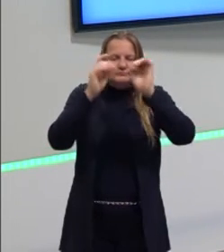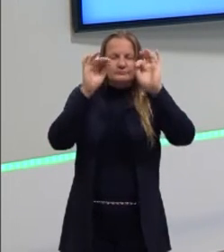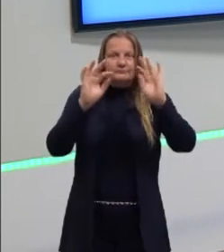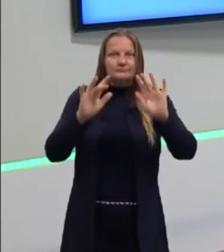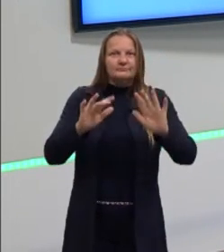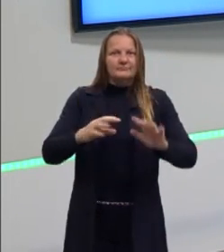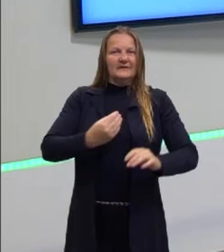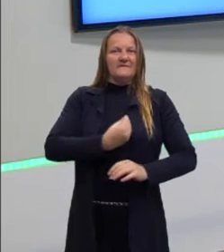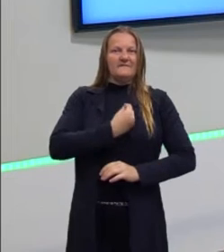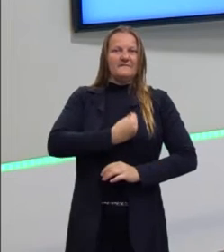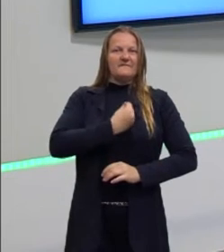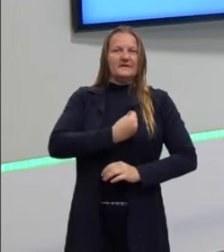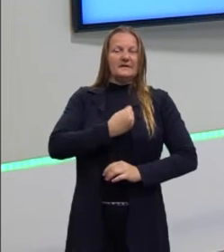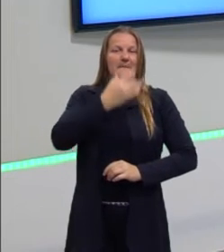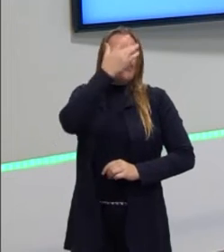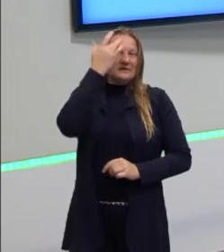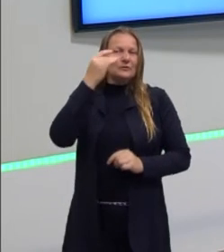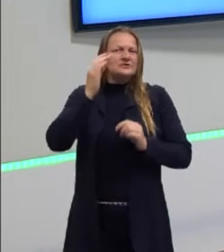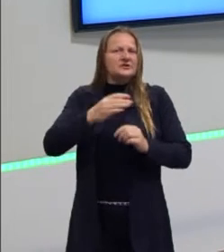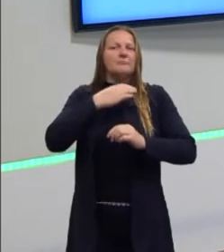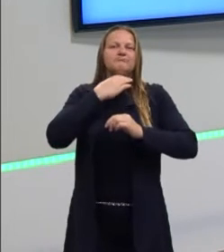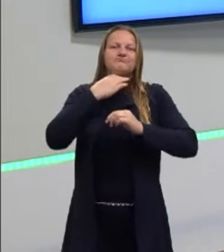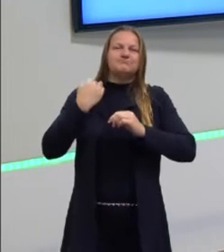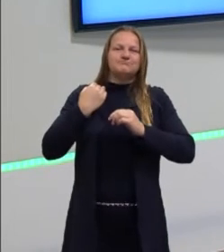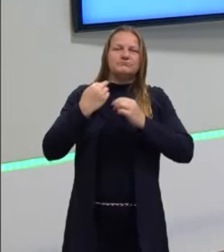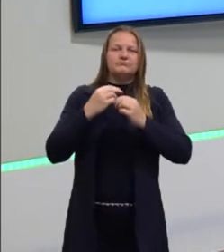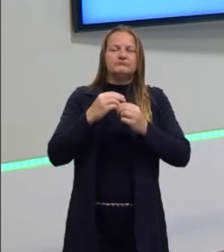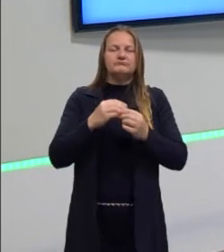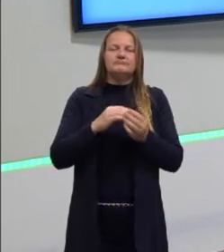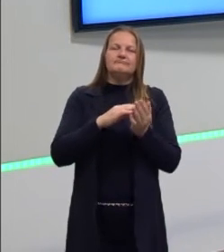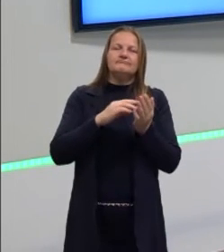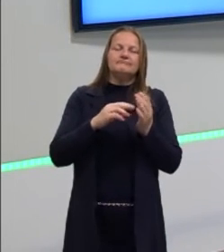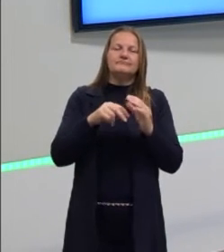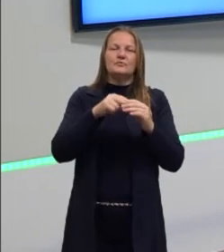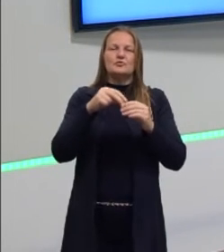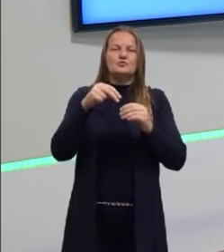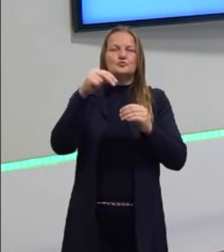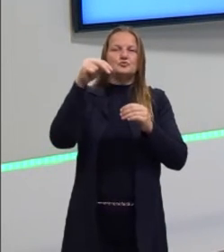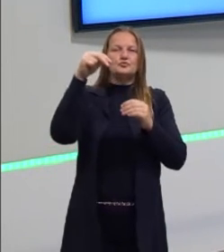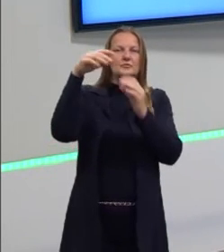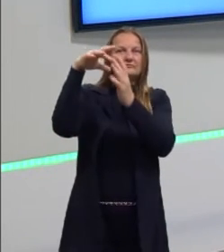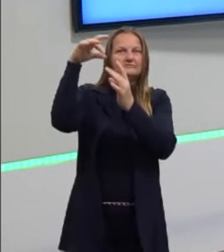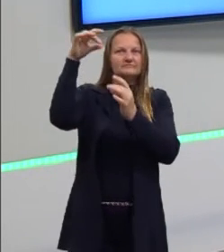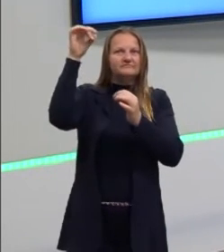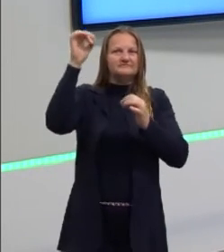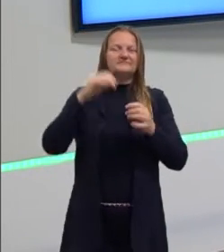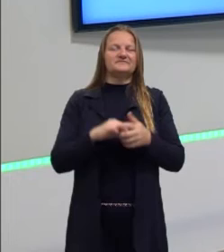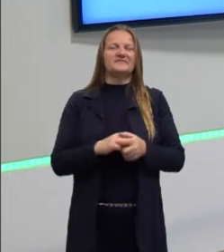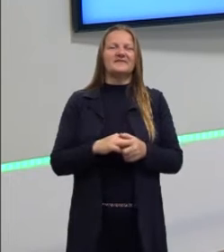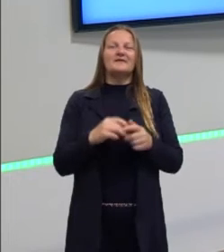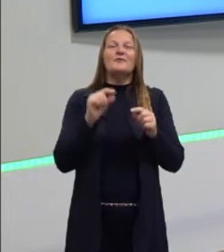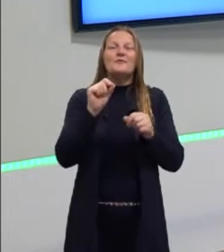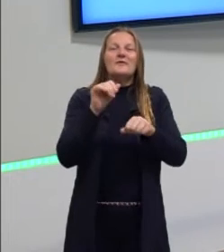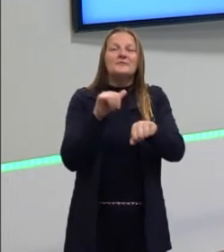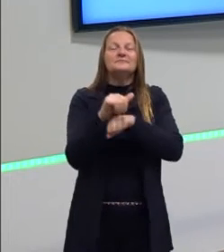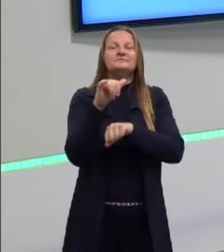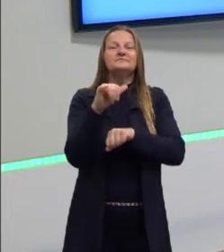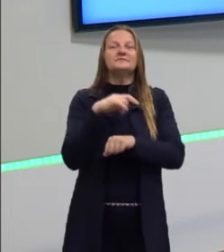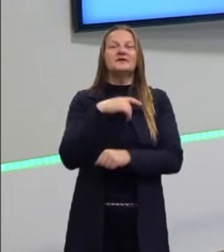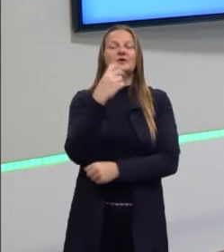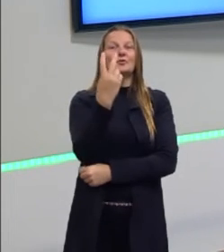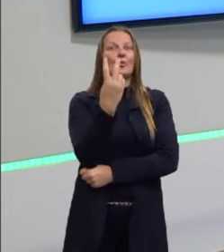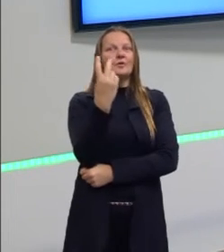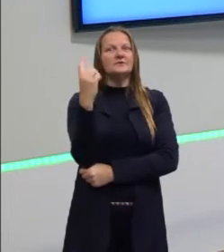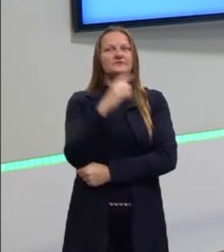daqueles que já se foram, que já faleceram, acontece em dois